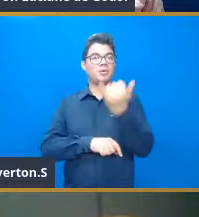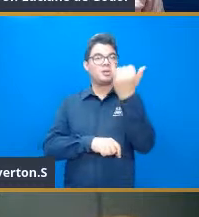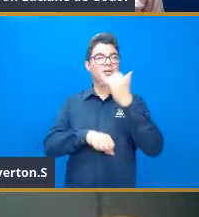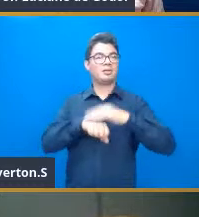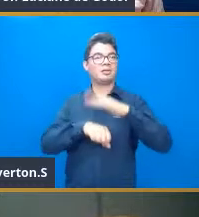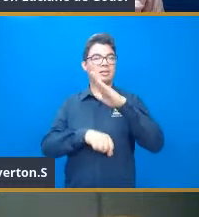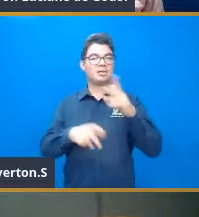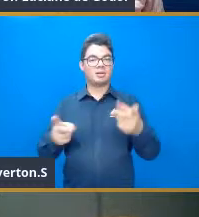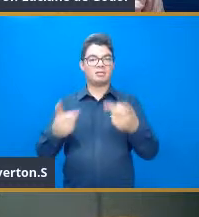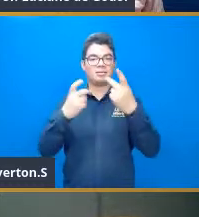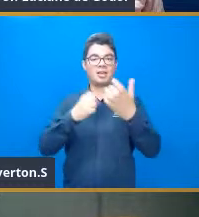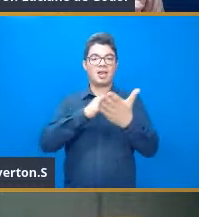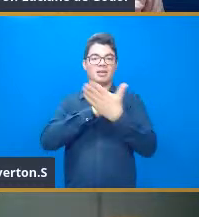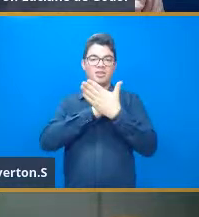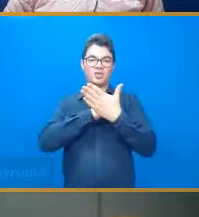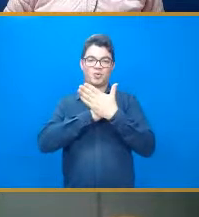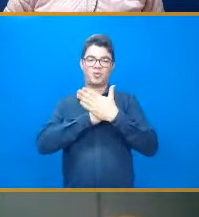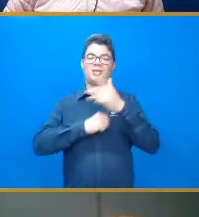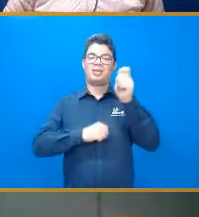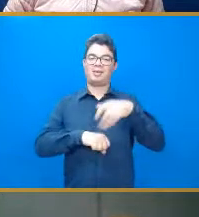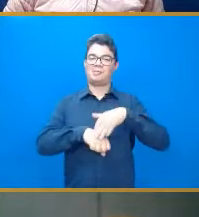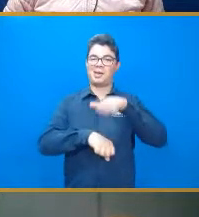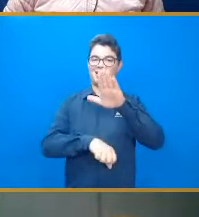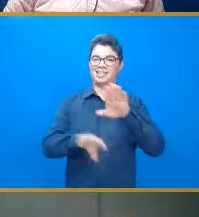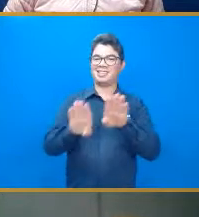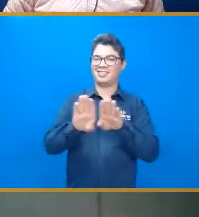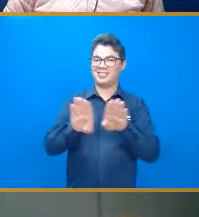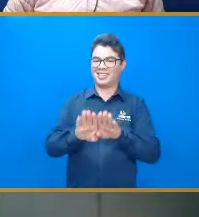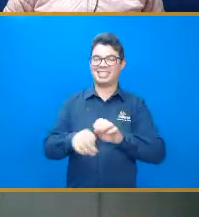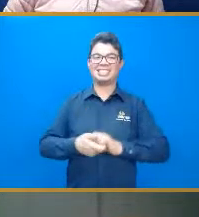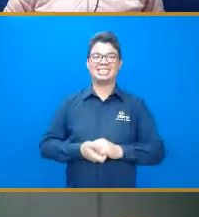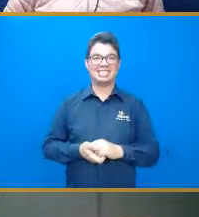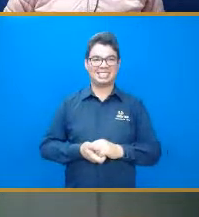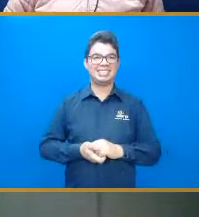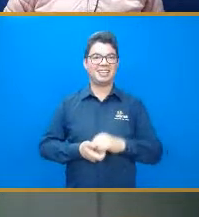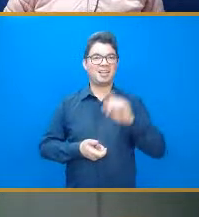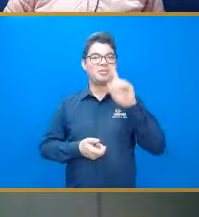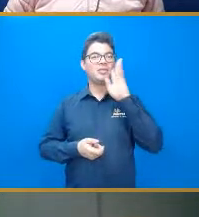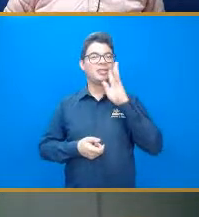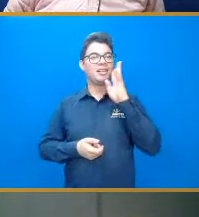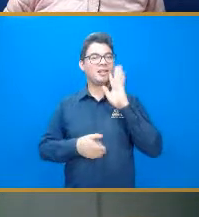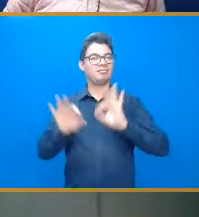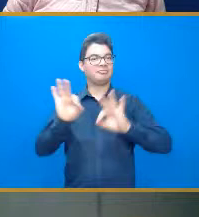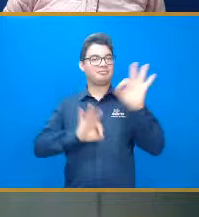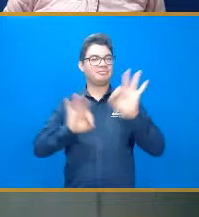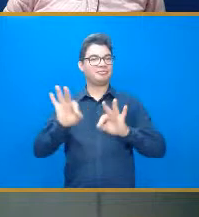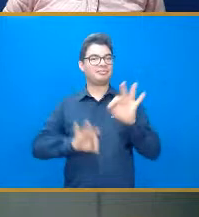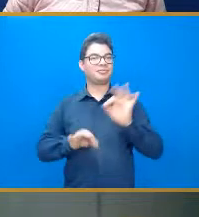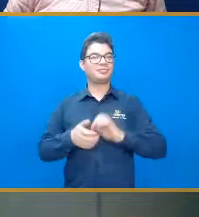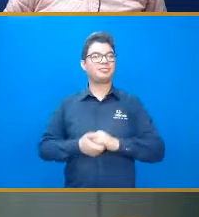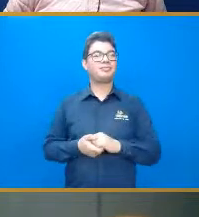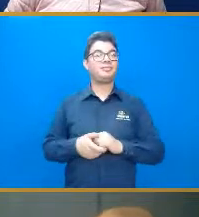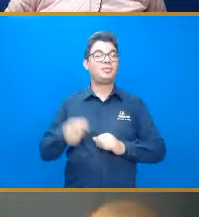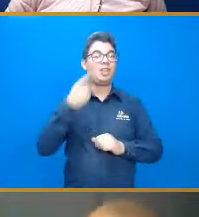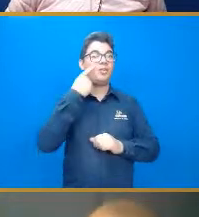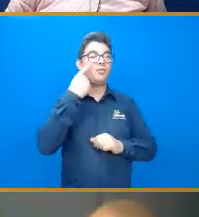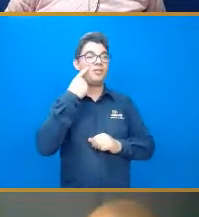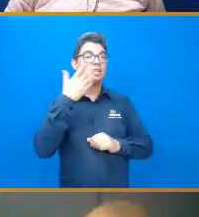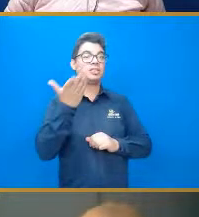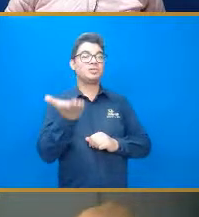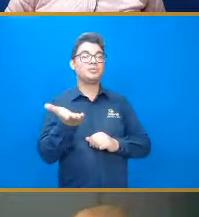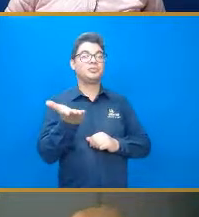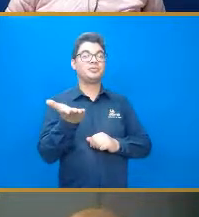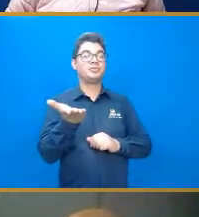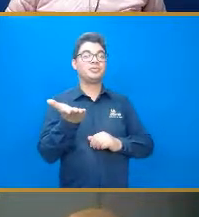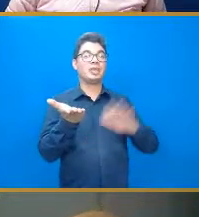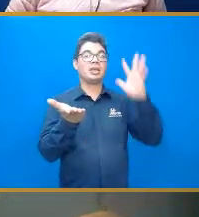bastante utilizado, ele também, mas esse cara é muito legal, né? Olha só, Anderson, precisa saber da